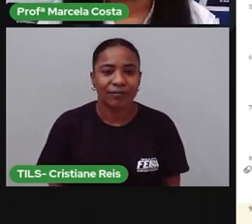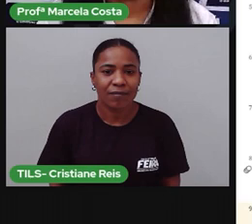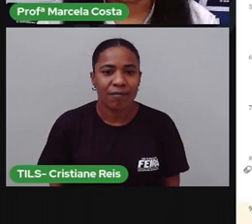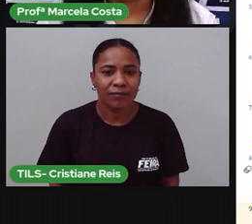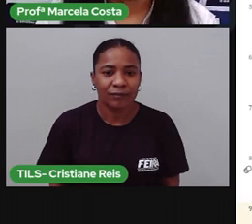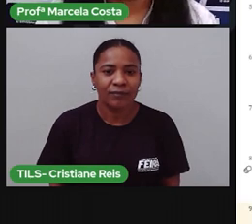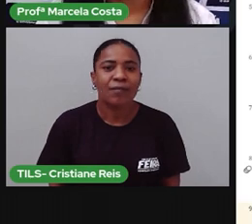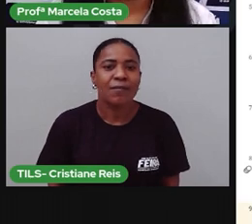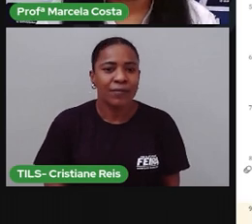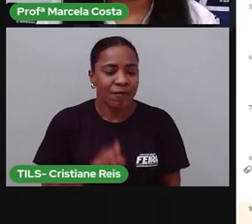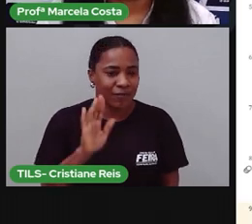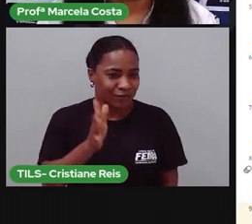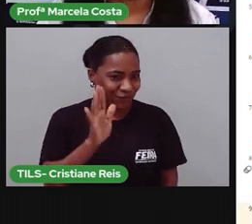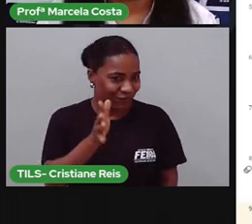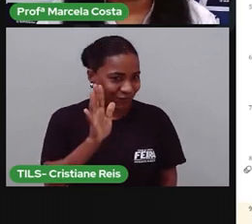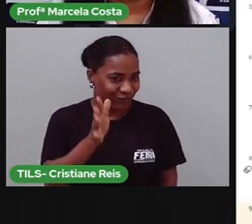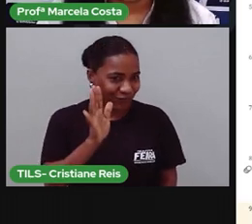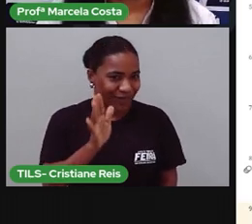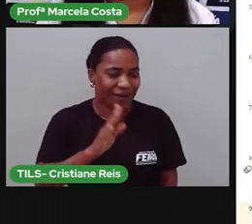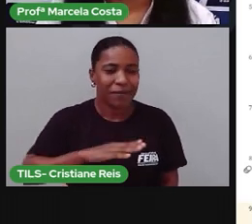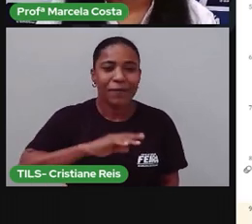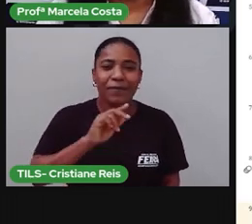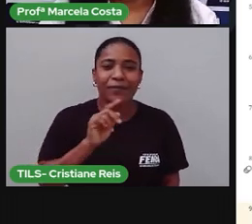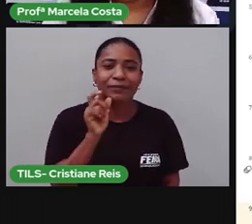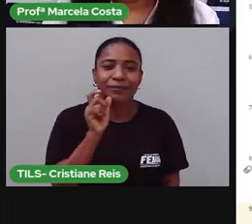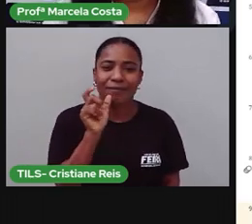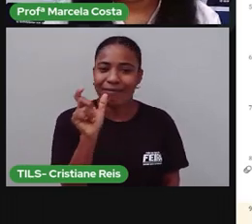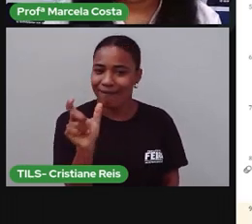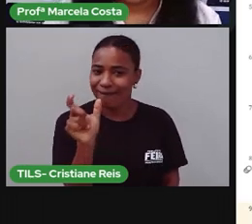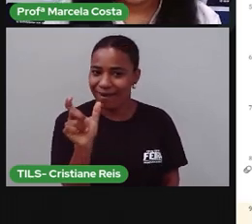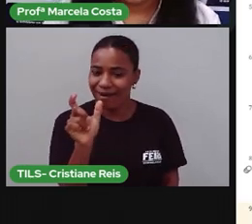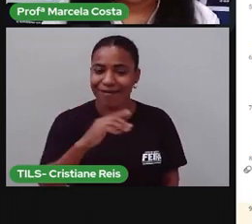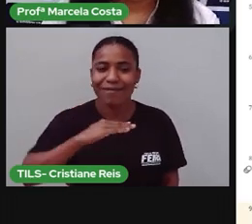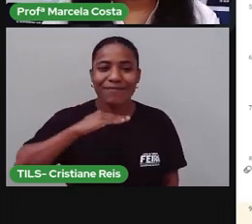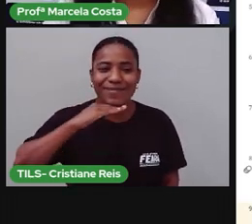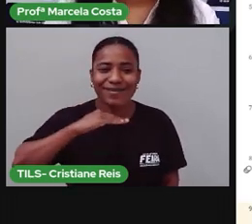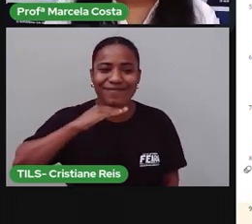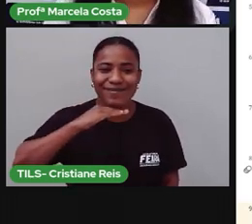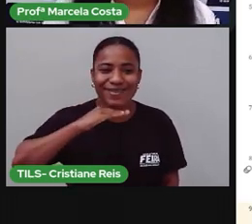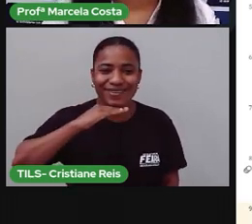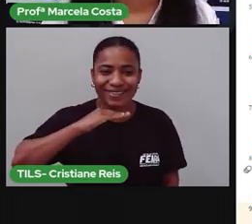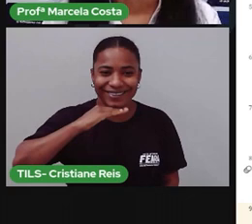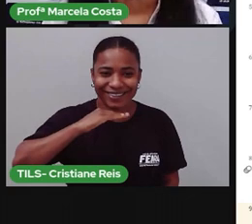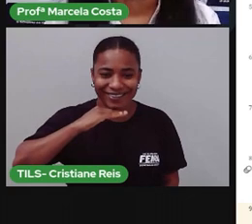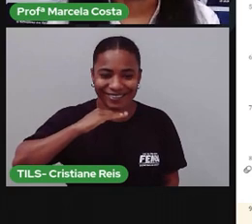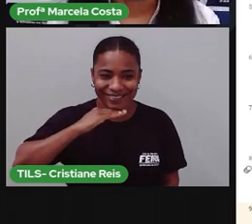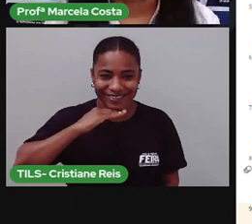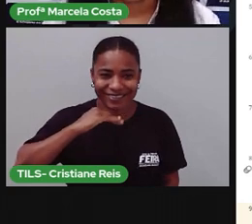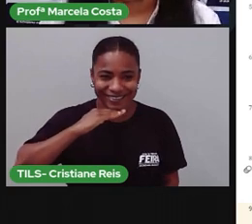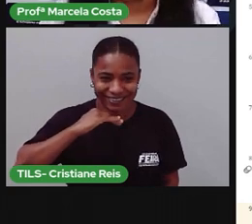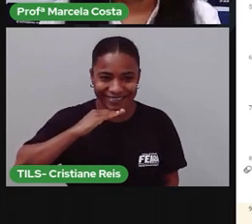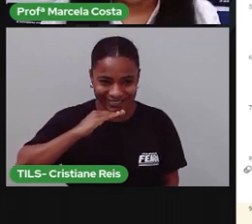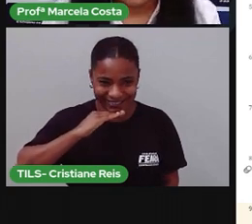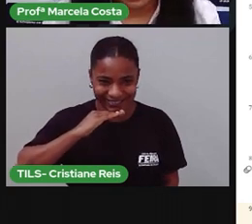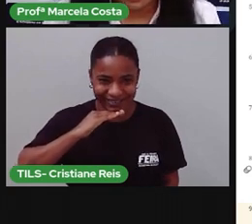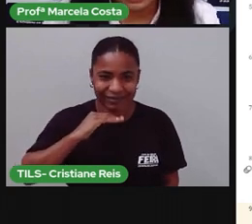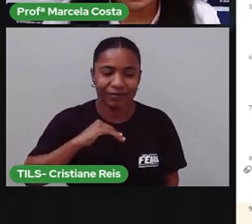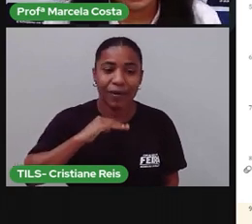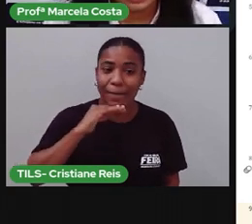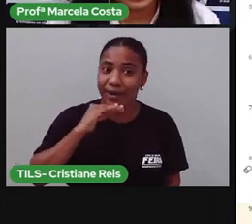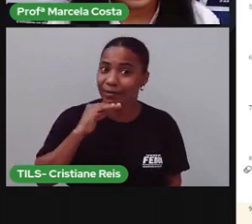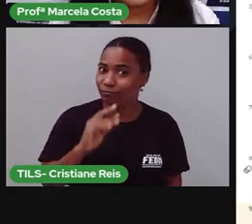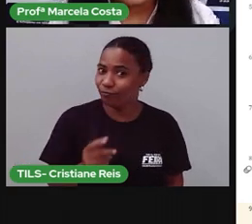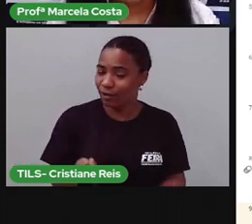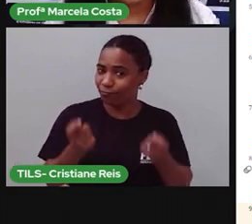Então, já escrevi aqui a primeira palavra que vem no bilhete. Mamãe, que é a pessoa